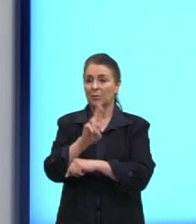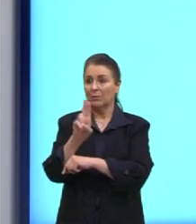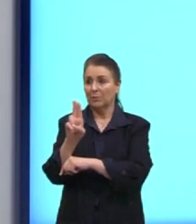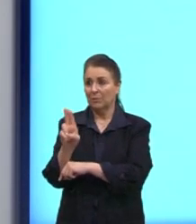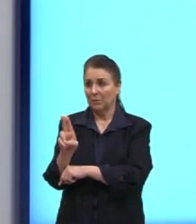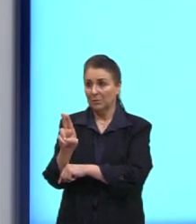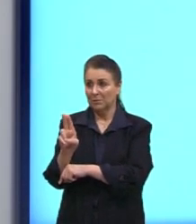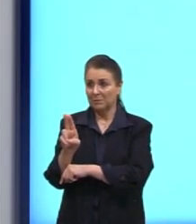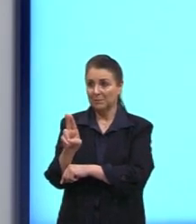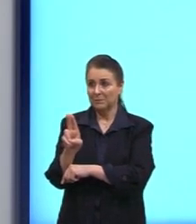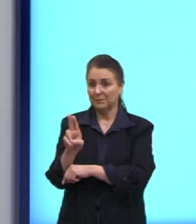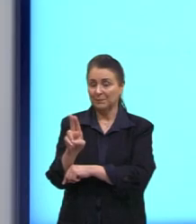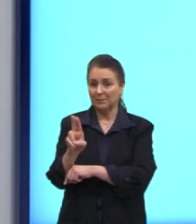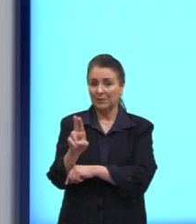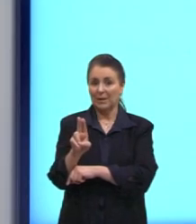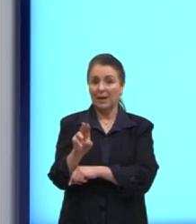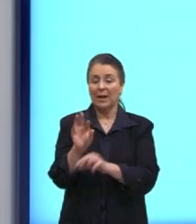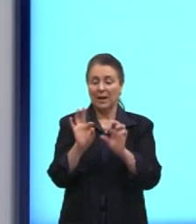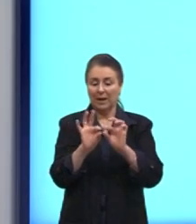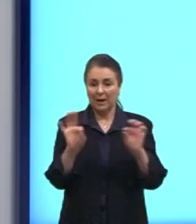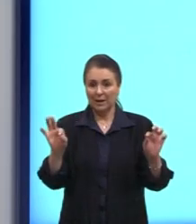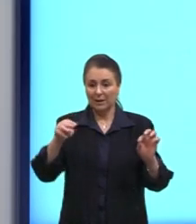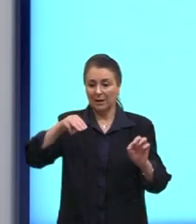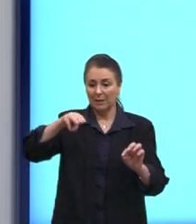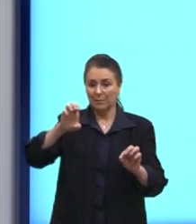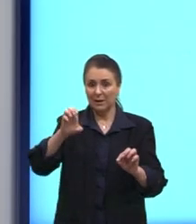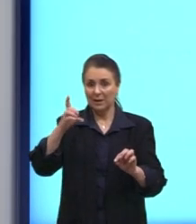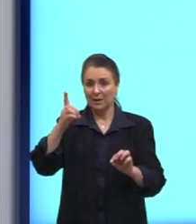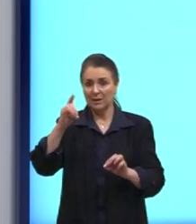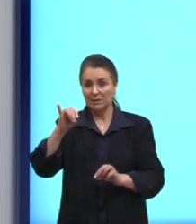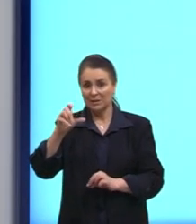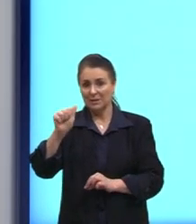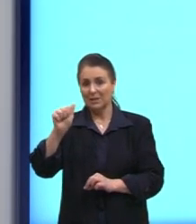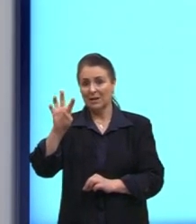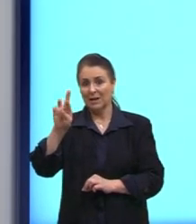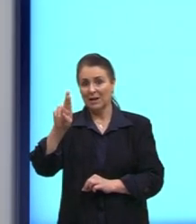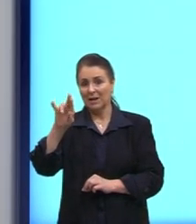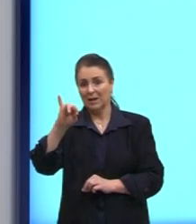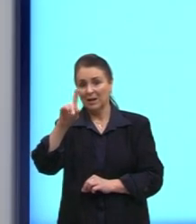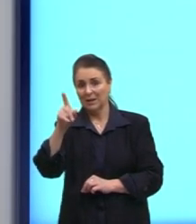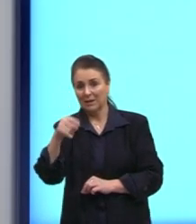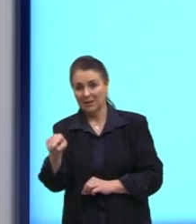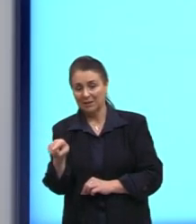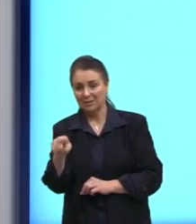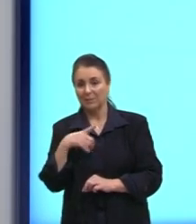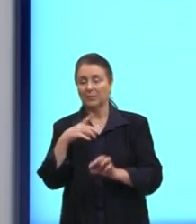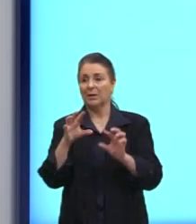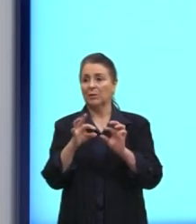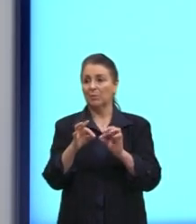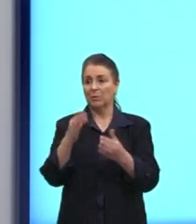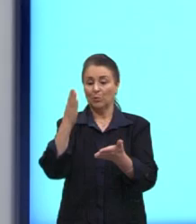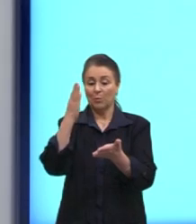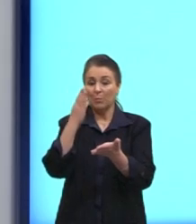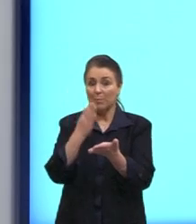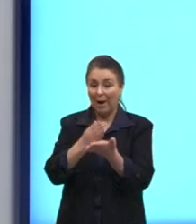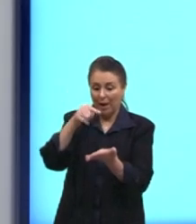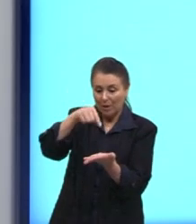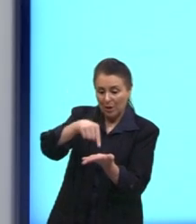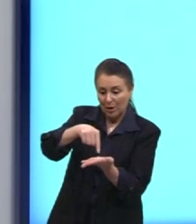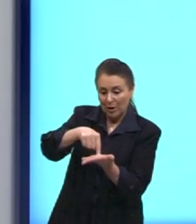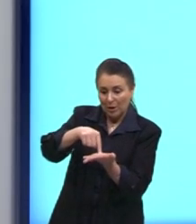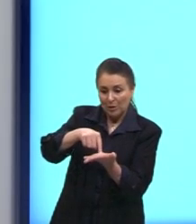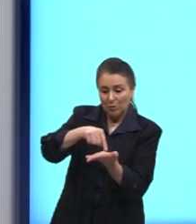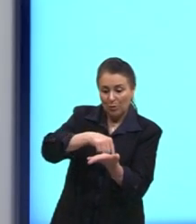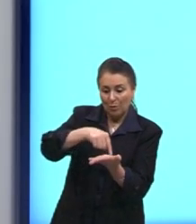trouxe o nome, né? A reta mediatriz, mas basta vocês saberem que se eu traçar, então, no ponto médio, uma reta